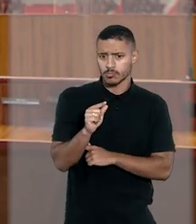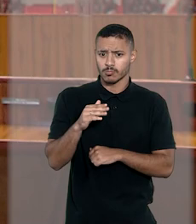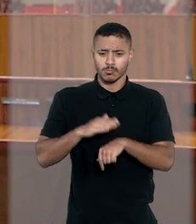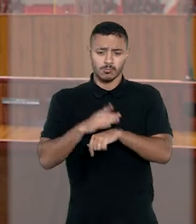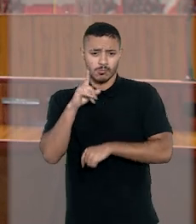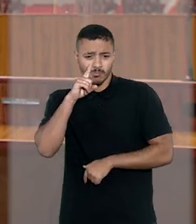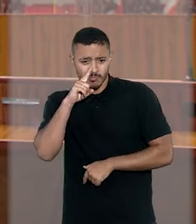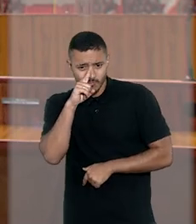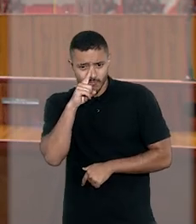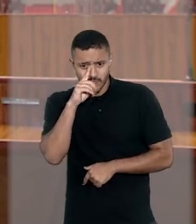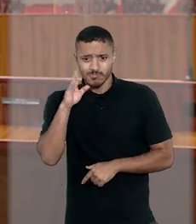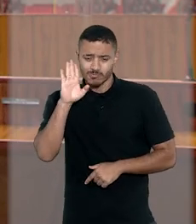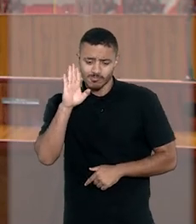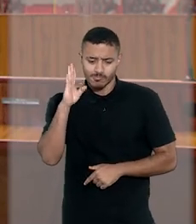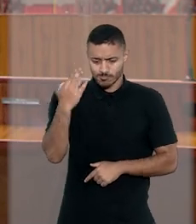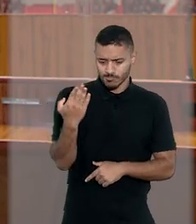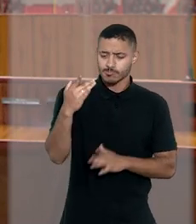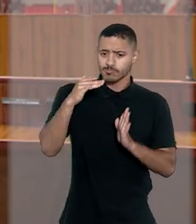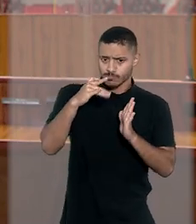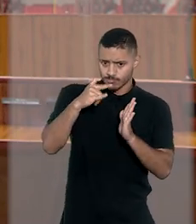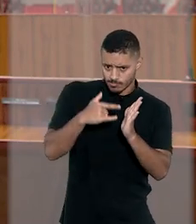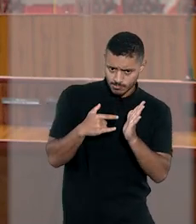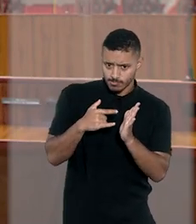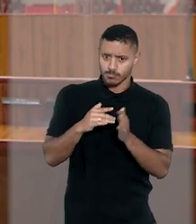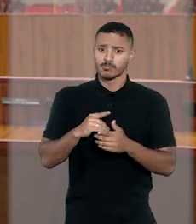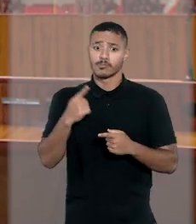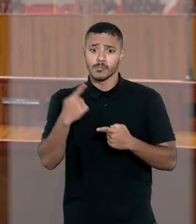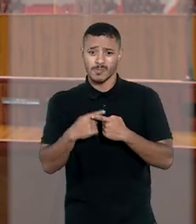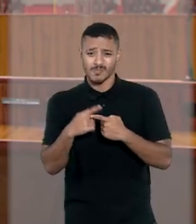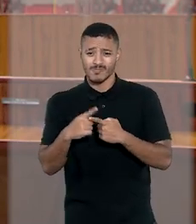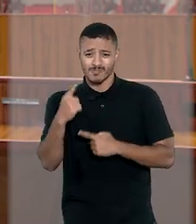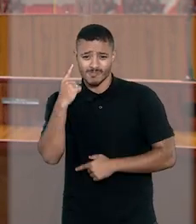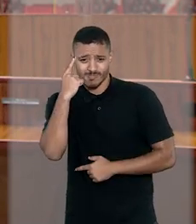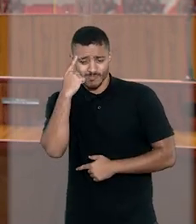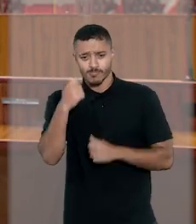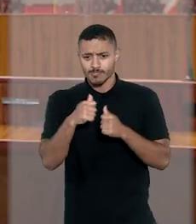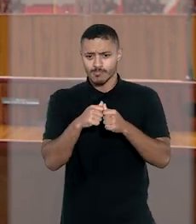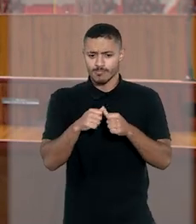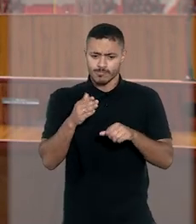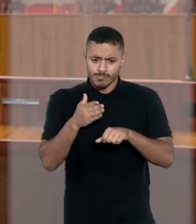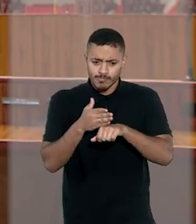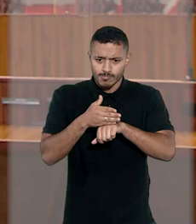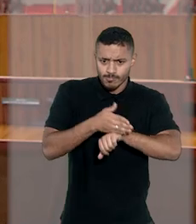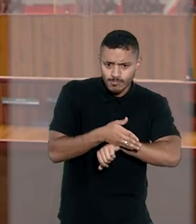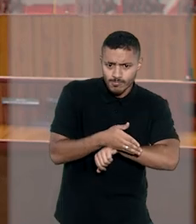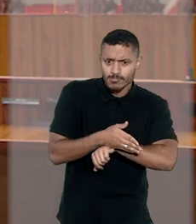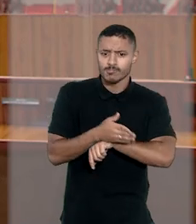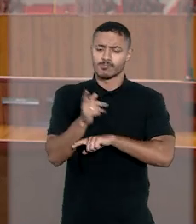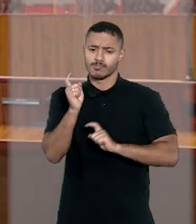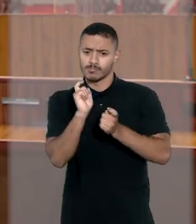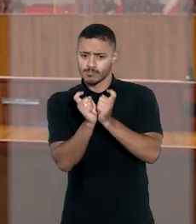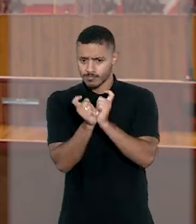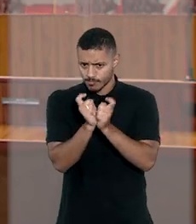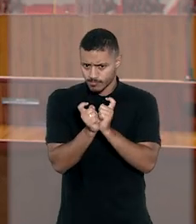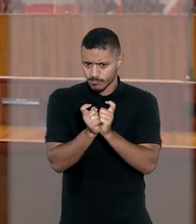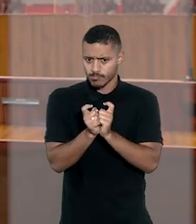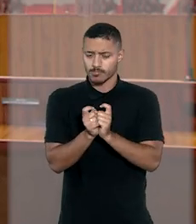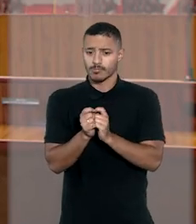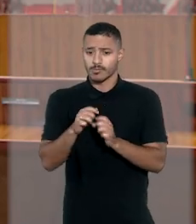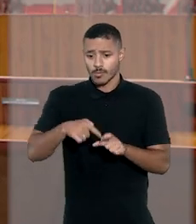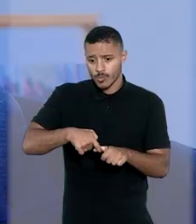Tampouco se há mais riscos de falsificações ou adulterações, porque estas questões estariam inseridas no mérito